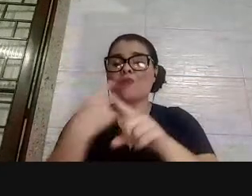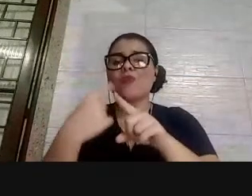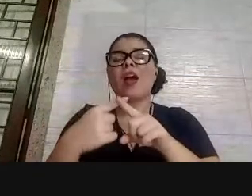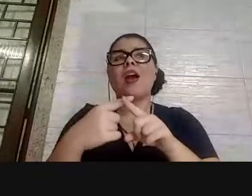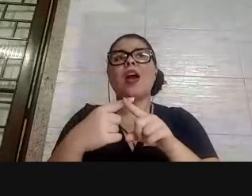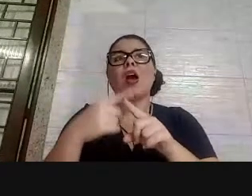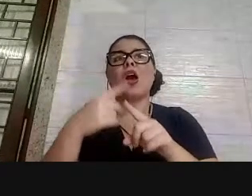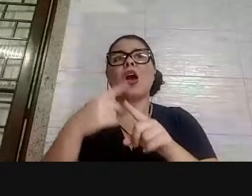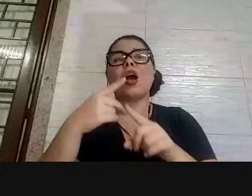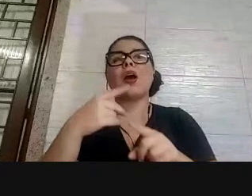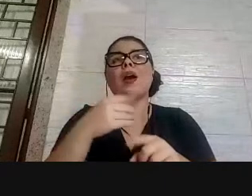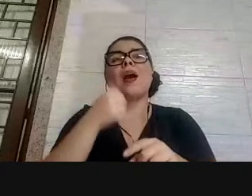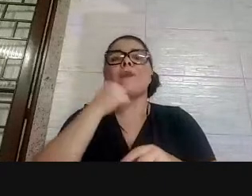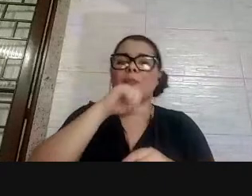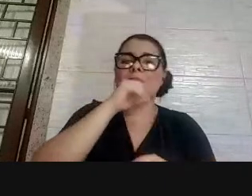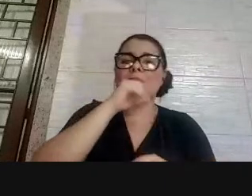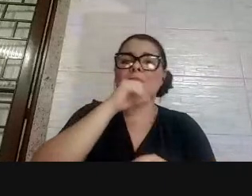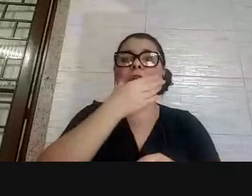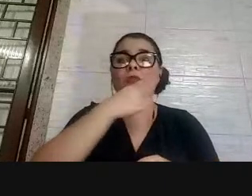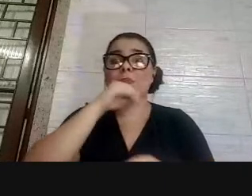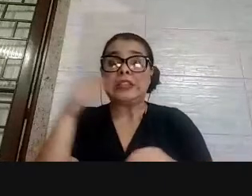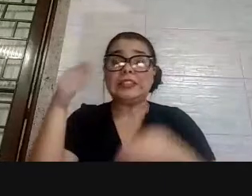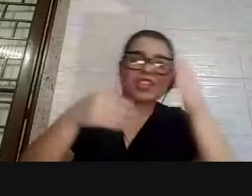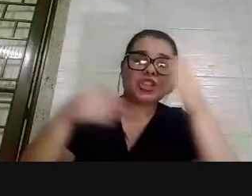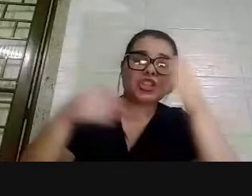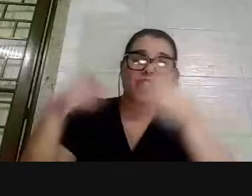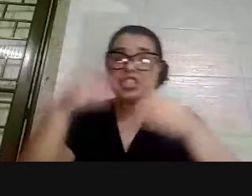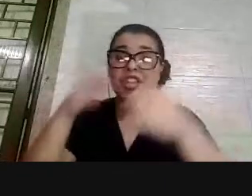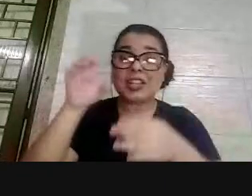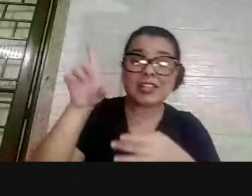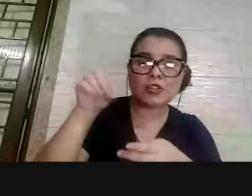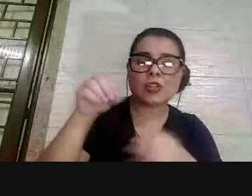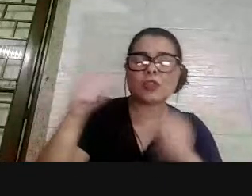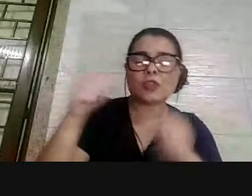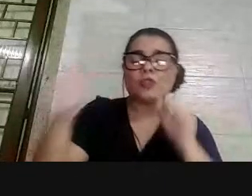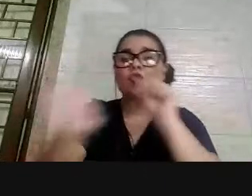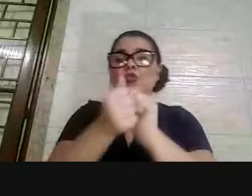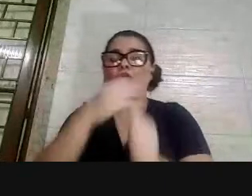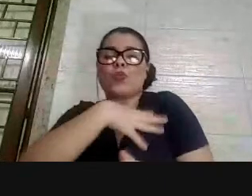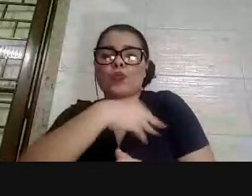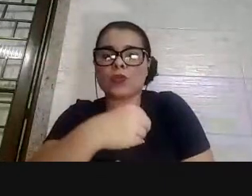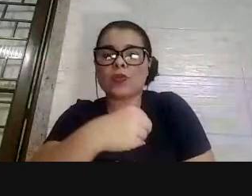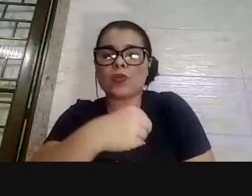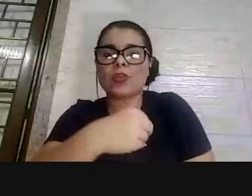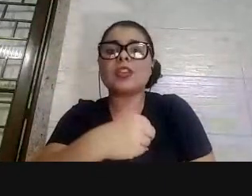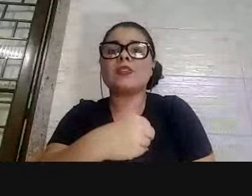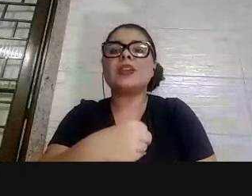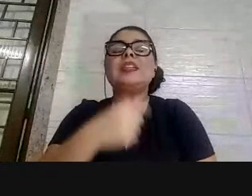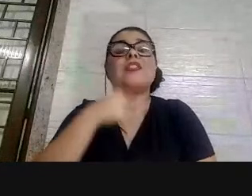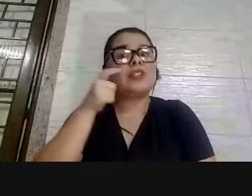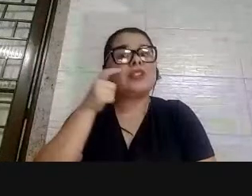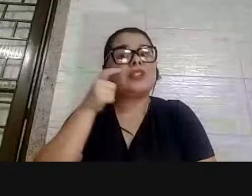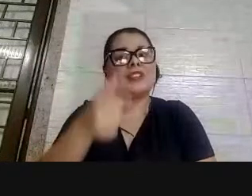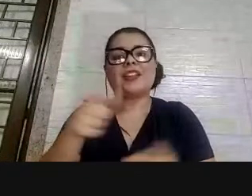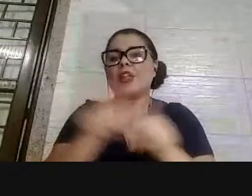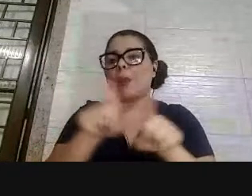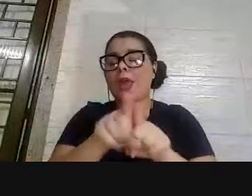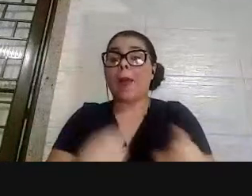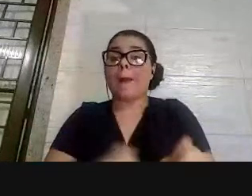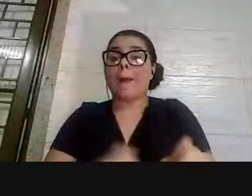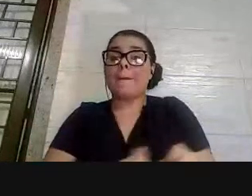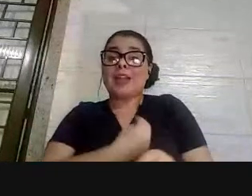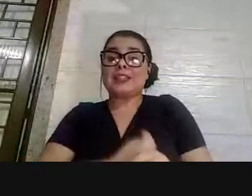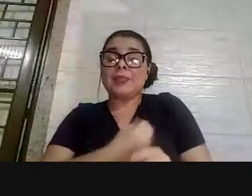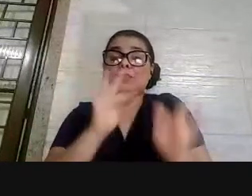para lá bem cedo, os pais chegando bem cedo, os pais acompanhando os filhos, isso foi bastante interessante também, a participação dos